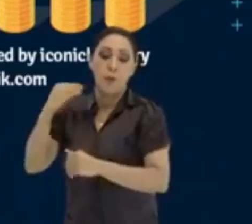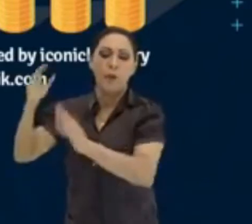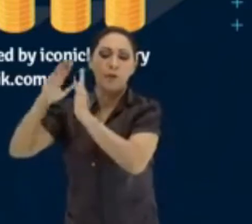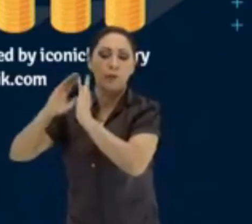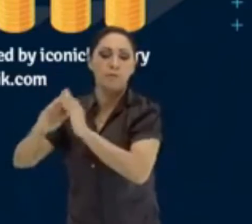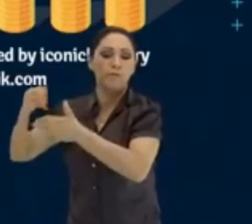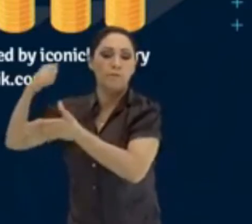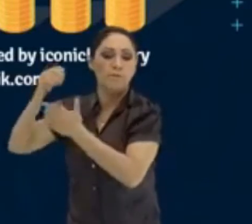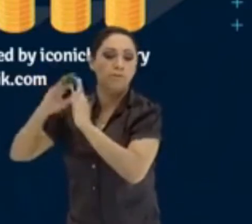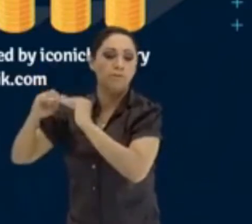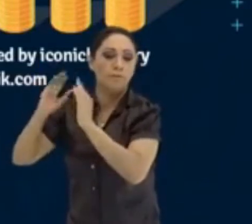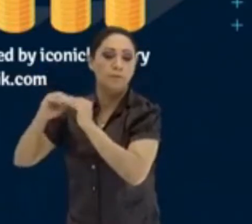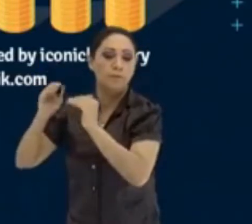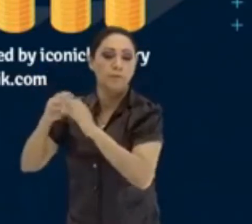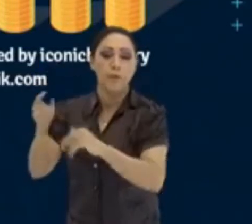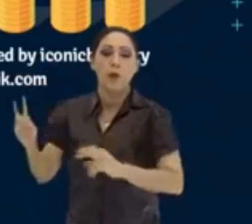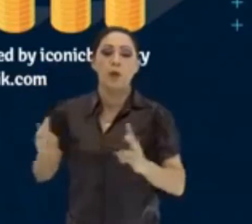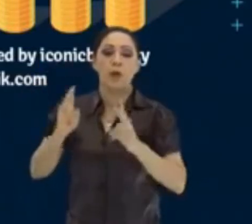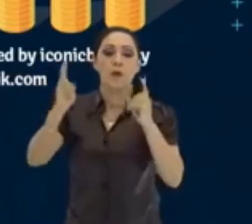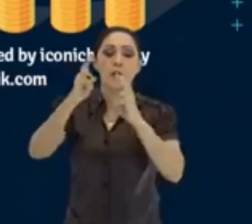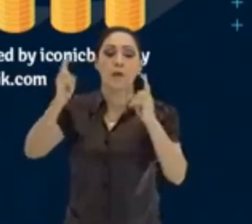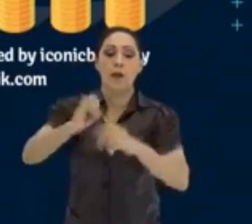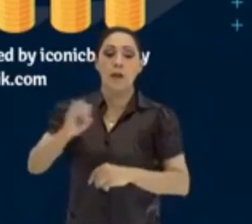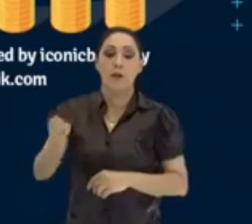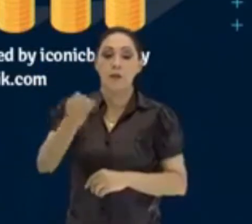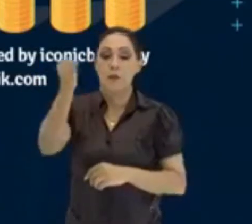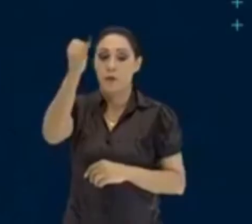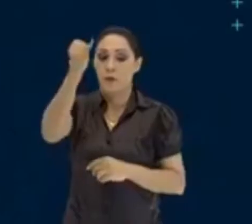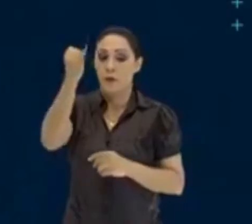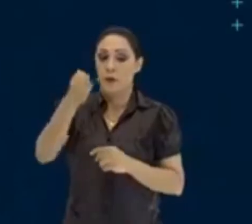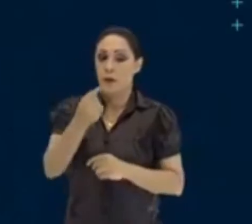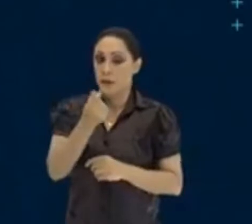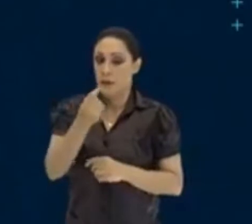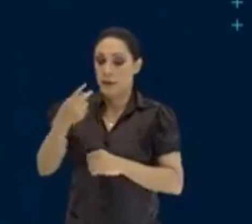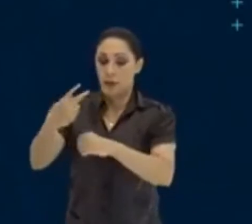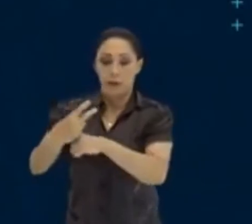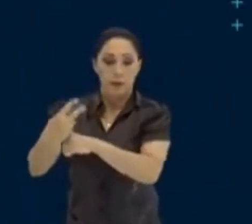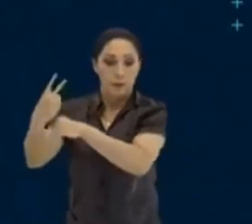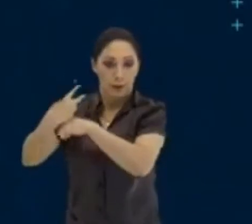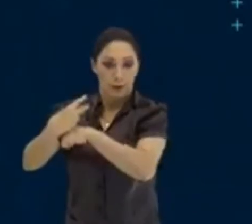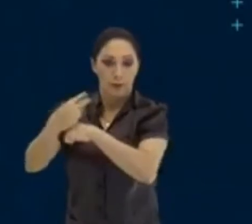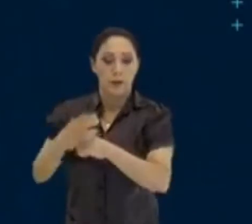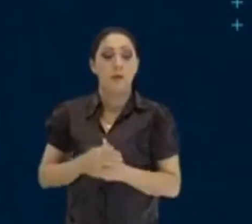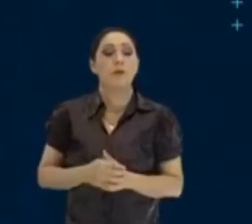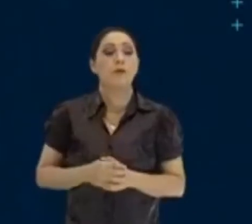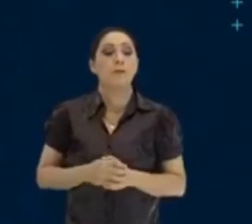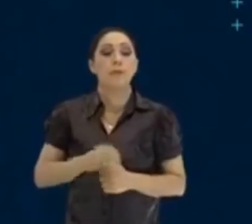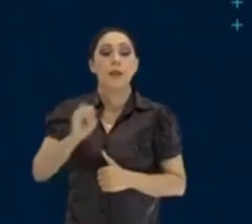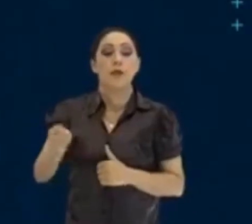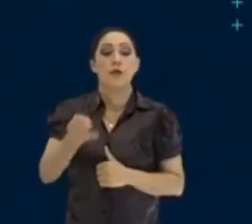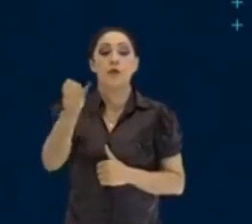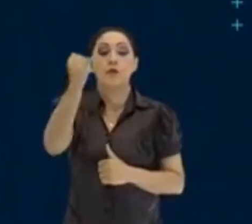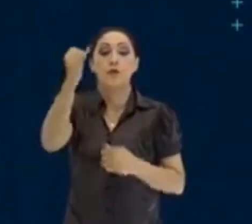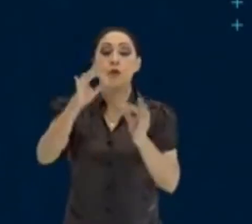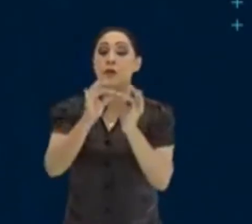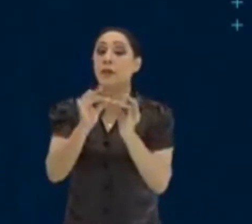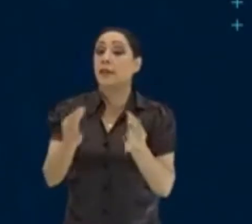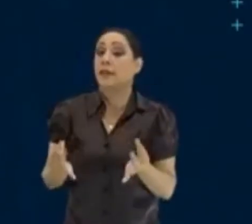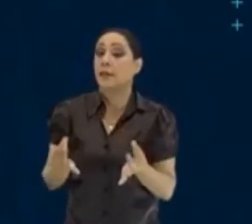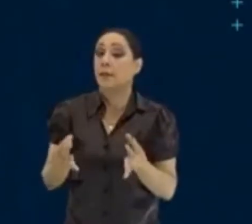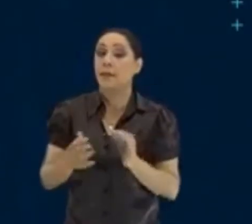sim, o valor dos juros equivalente a esse capital emprestado. Vem comigo, juros simples. Olha só, juros simples.